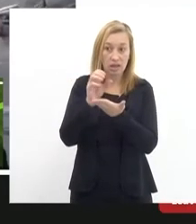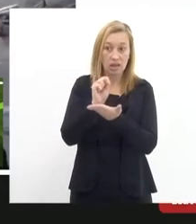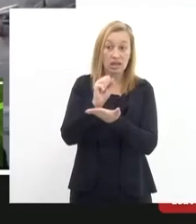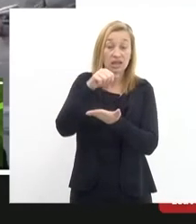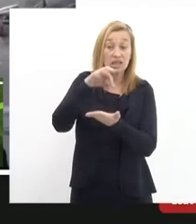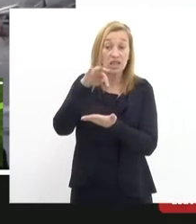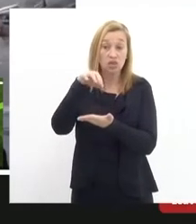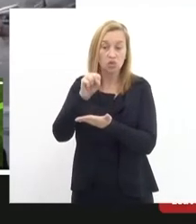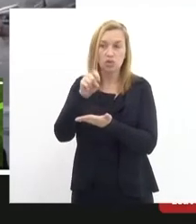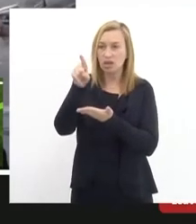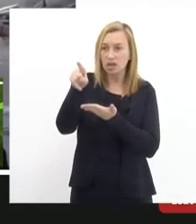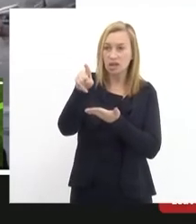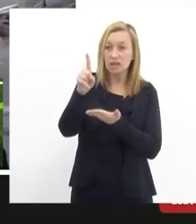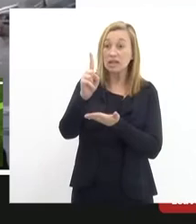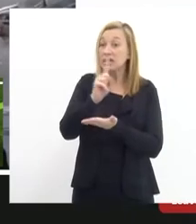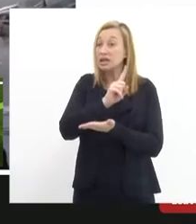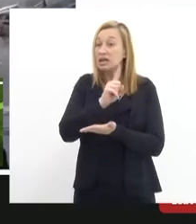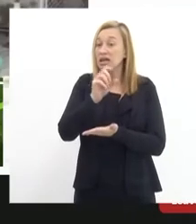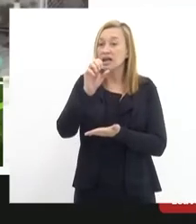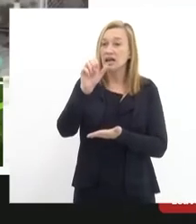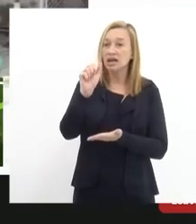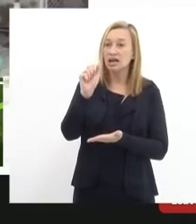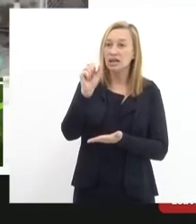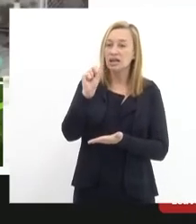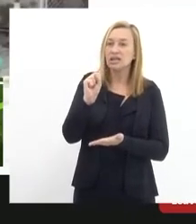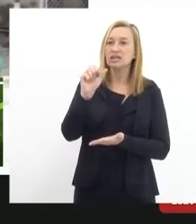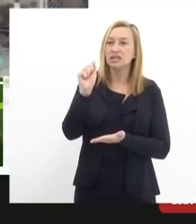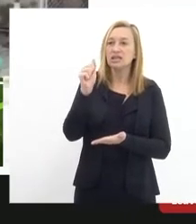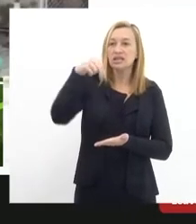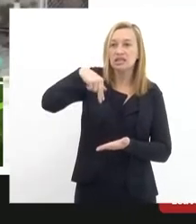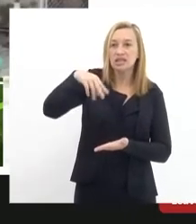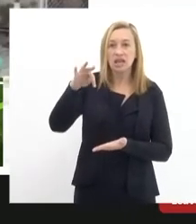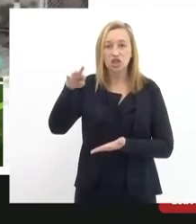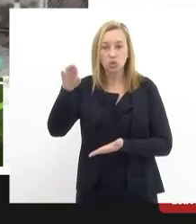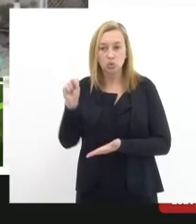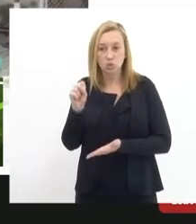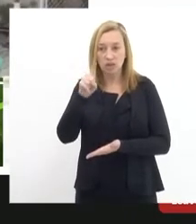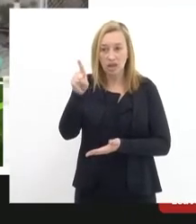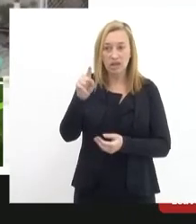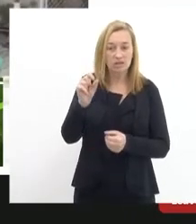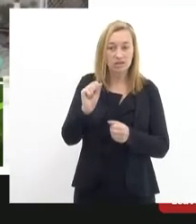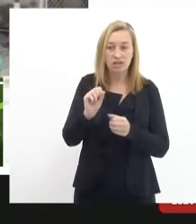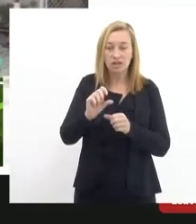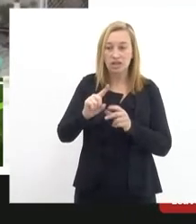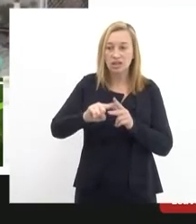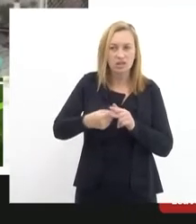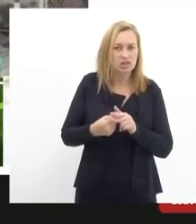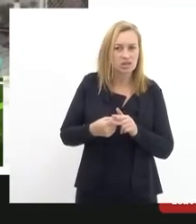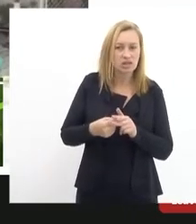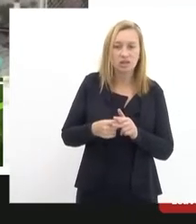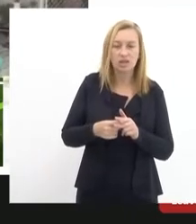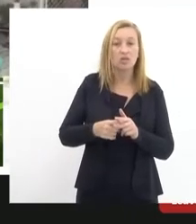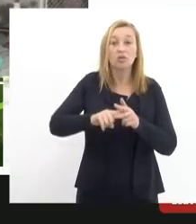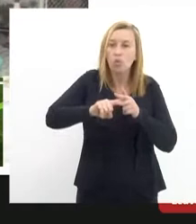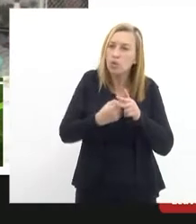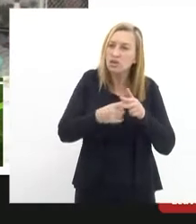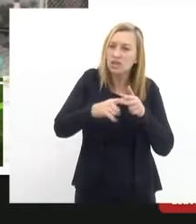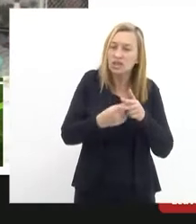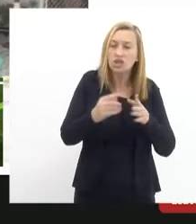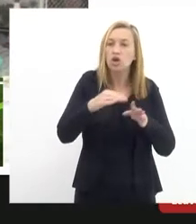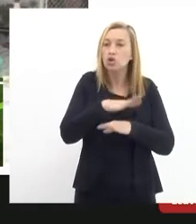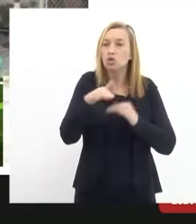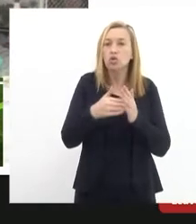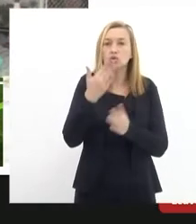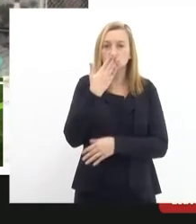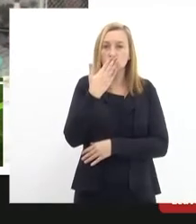Só para mostrar que em Santos eles estão fazendo reforma de bonde antigo. Estão restaurando de bondes antigos de todos os tipos